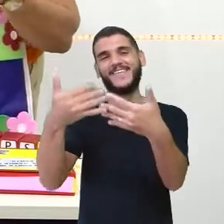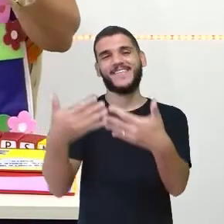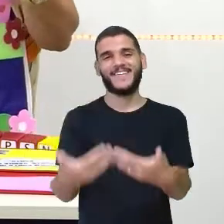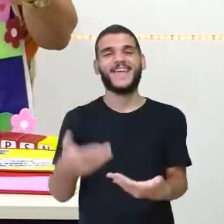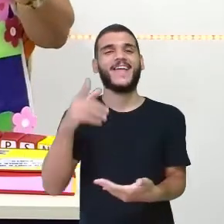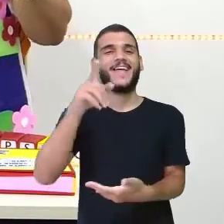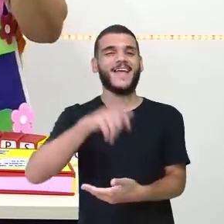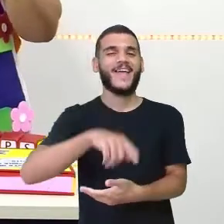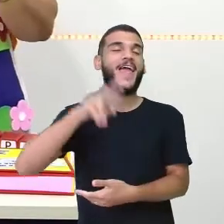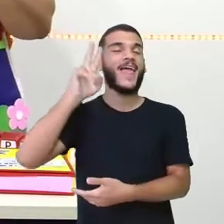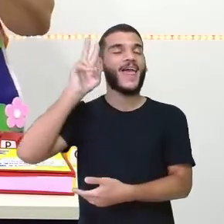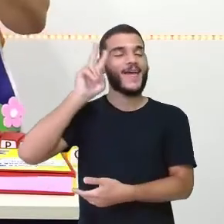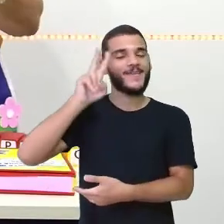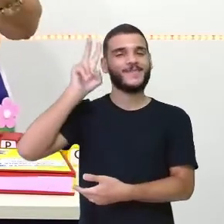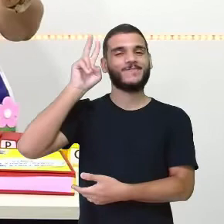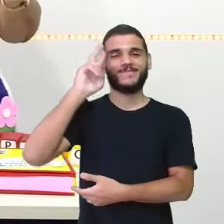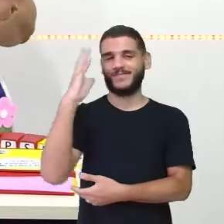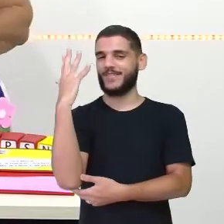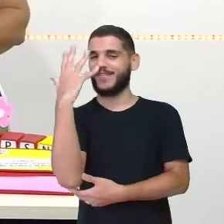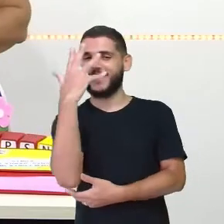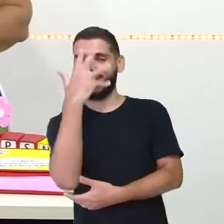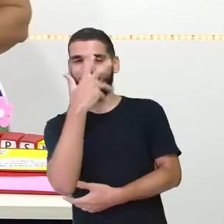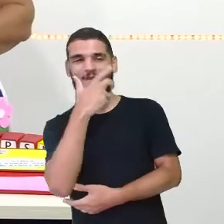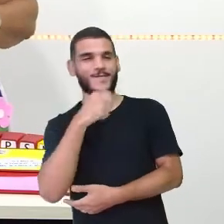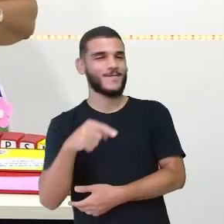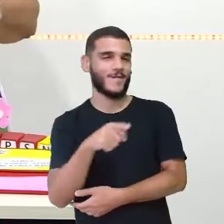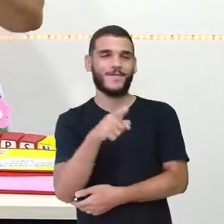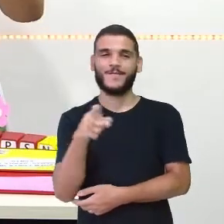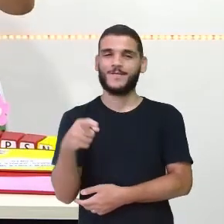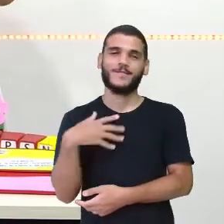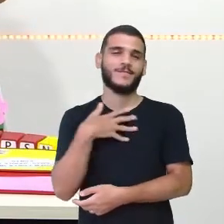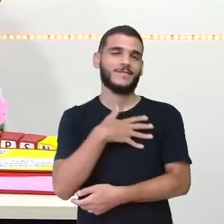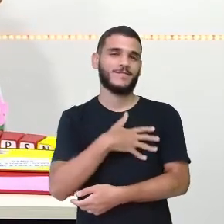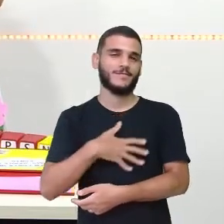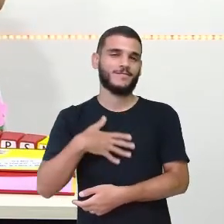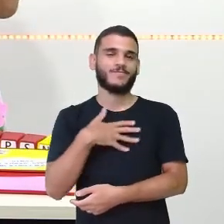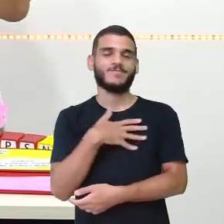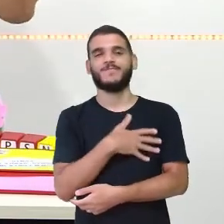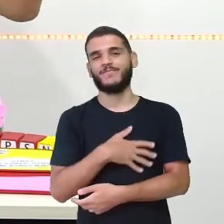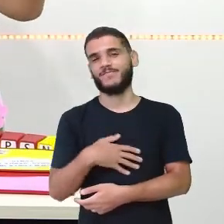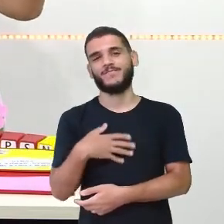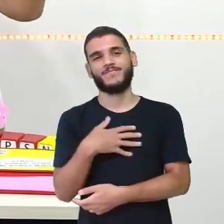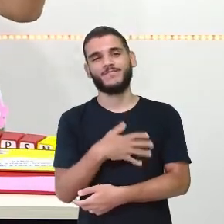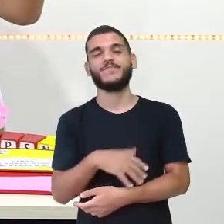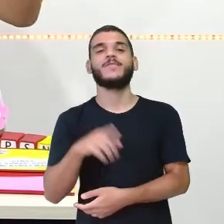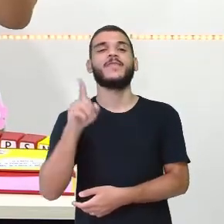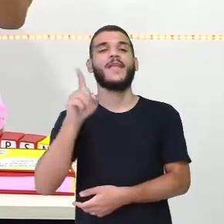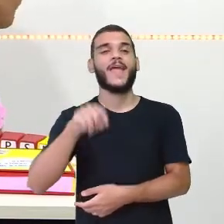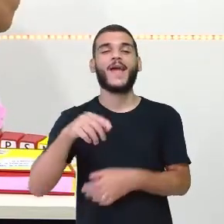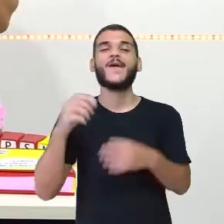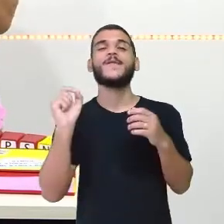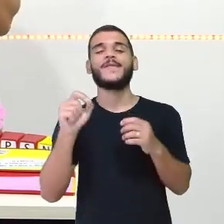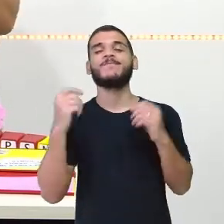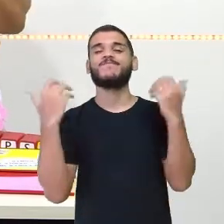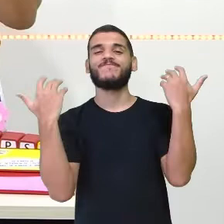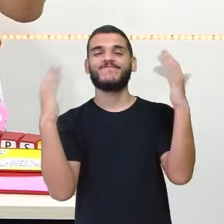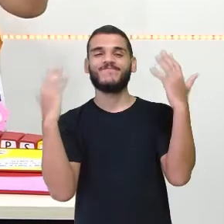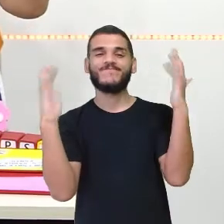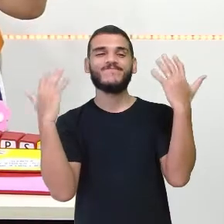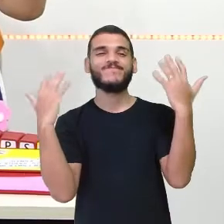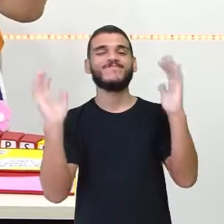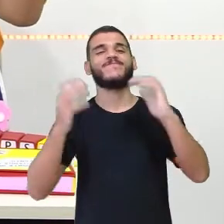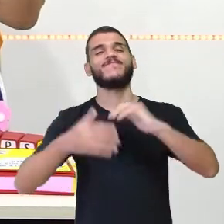história bem bonita, todo mundo vai gostar. Ê, ê, tralala. Ê, ê,